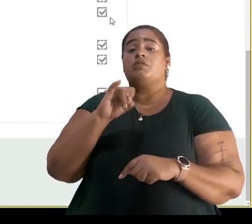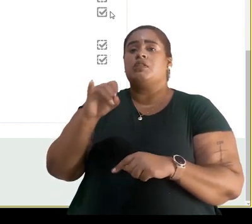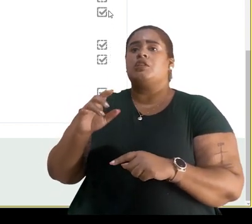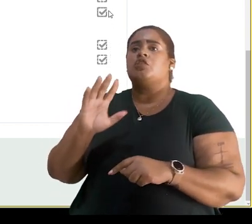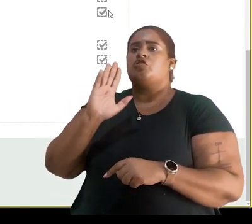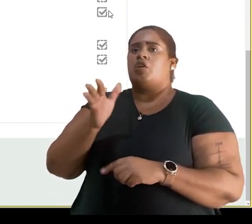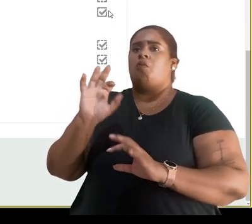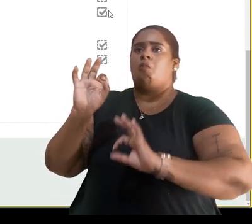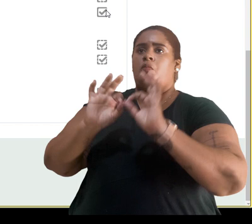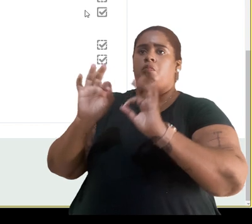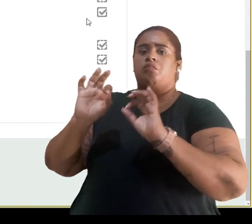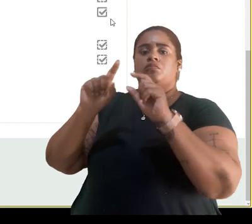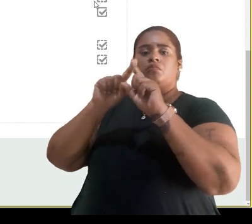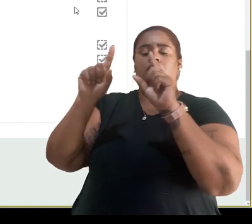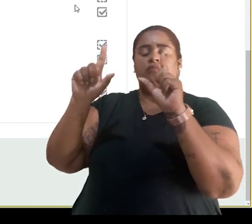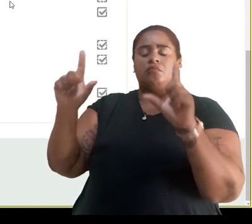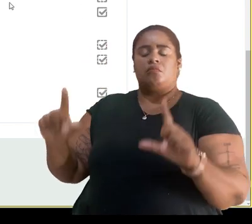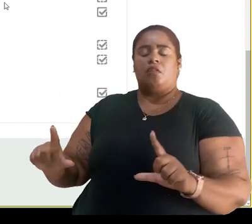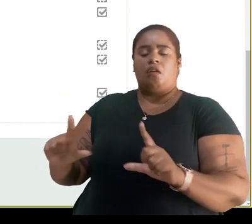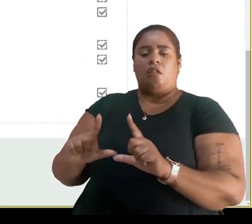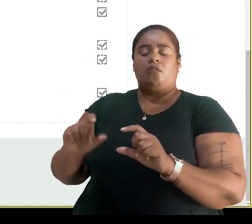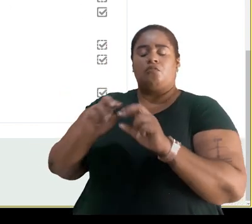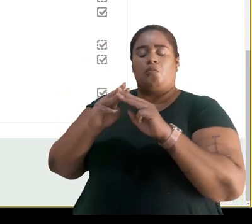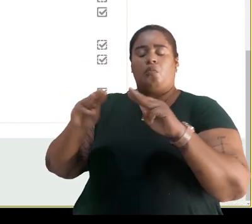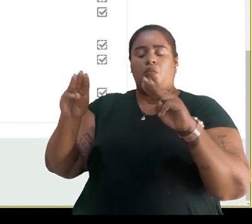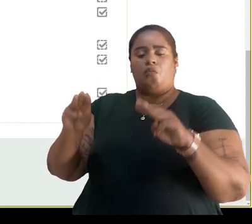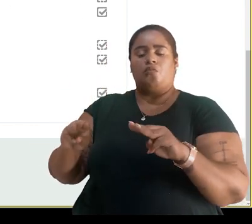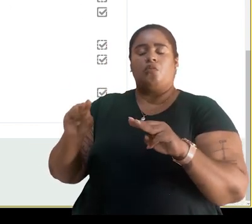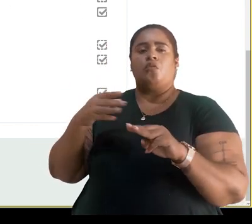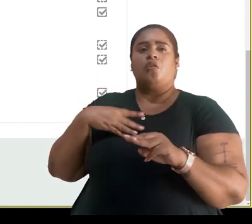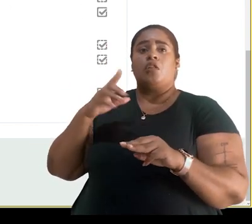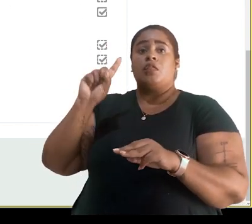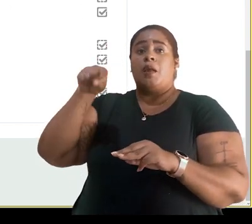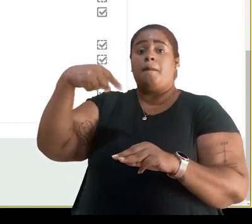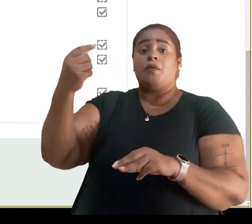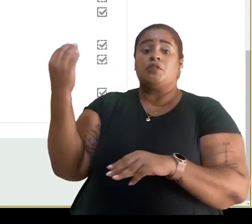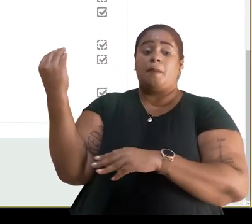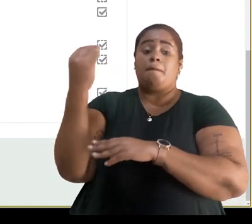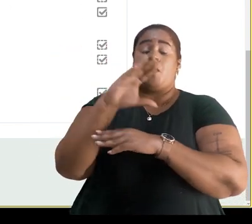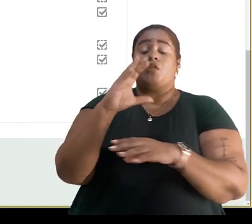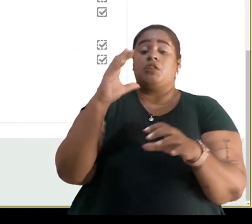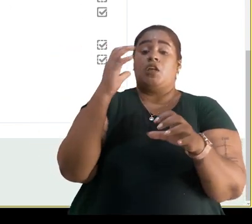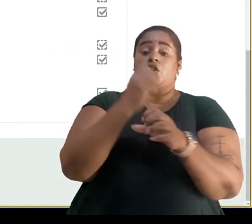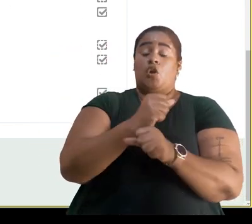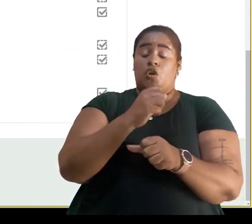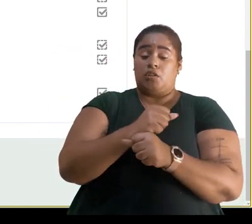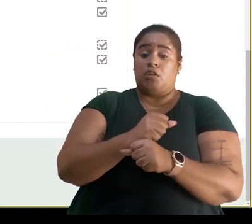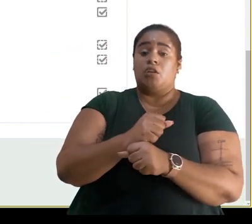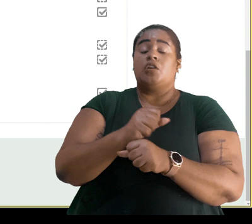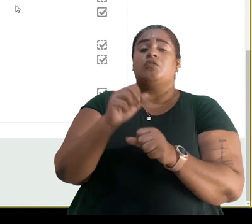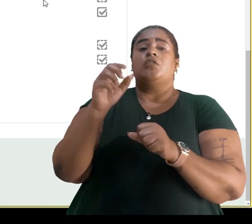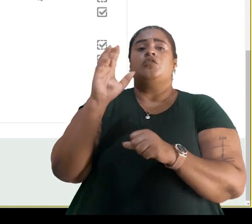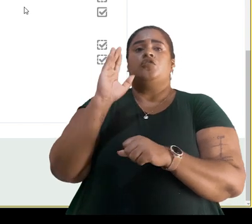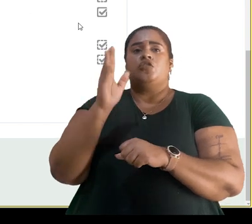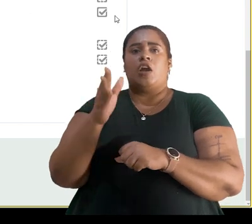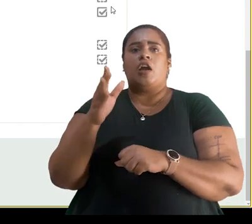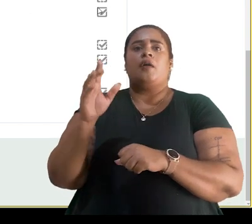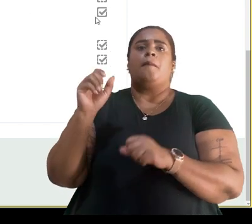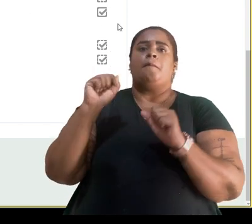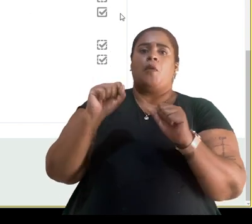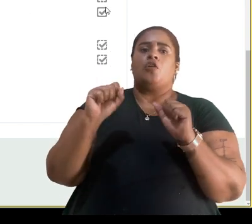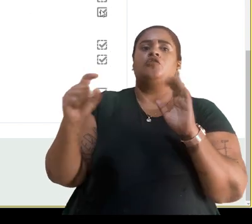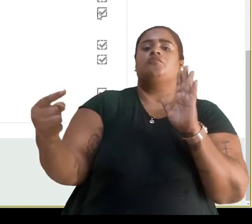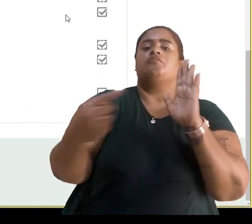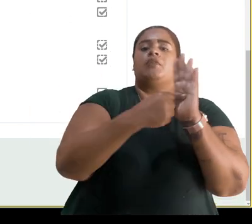configurada para marcar automaticamente após o lançamento da nota, assim que nós lançamos a nota da questão dissertativa,